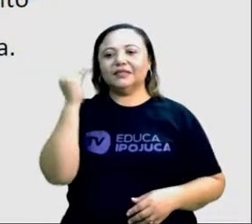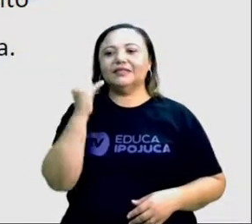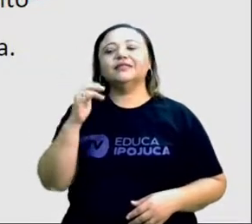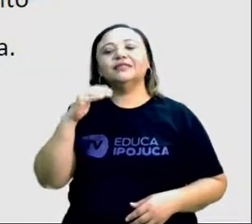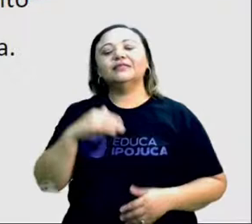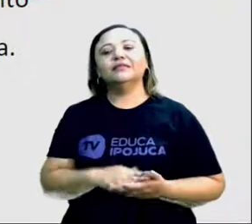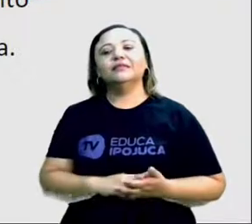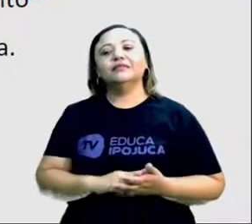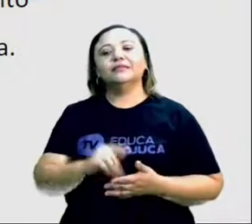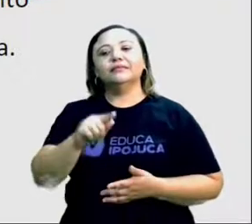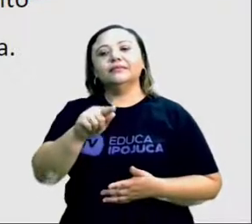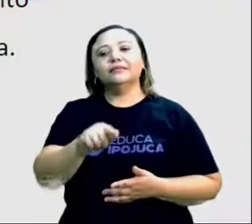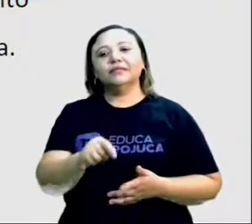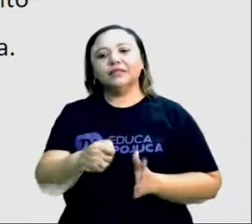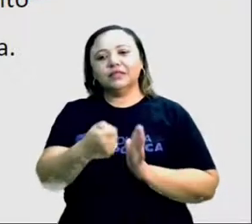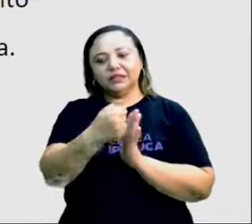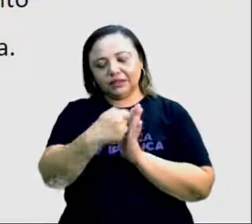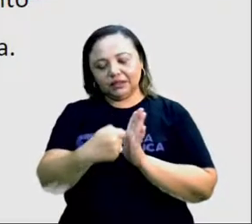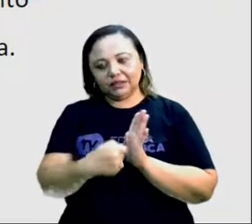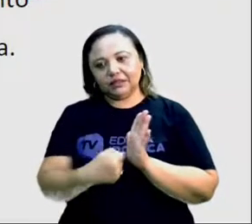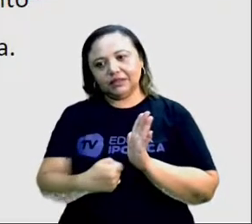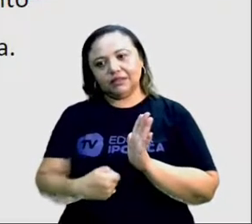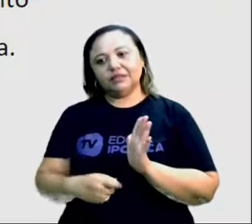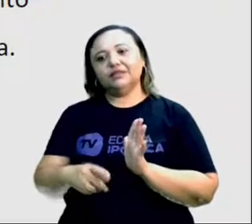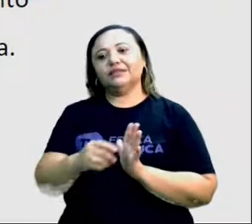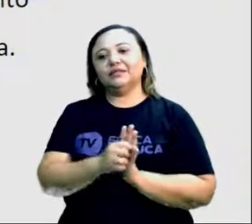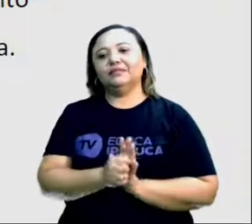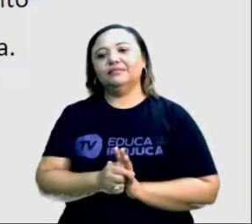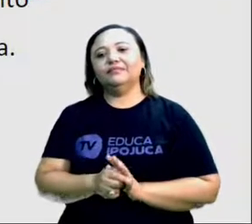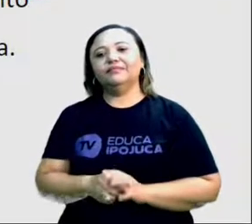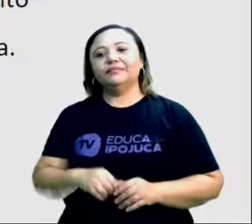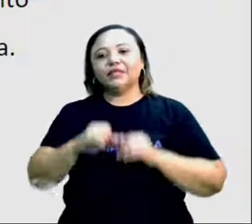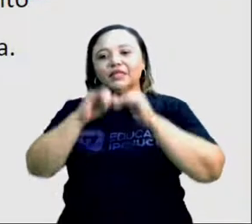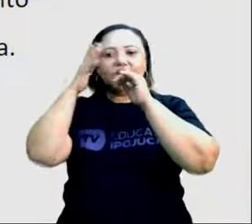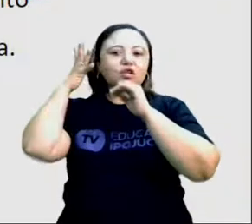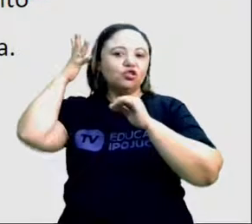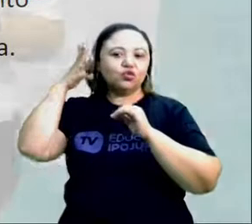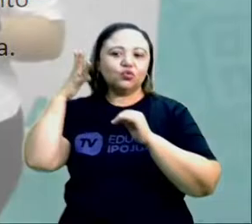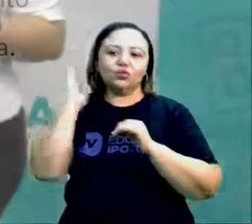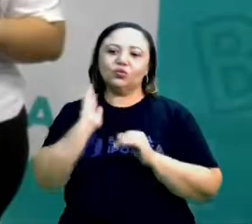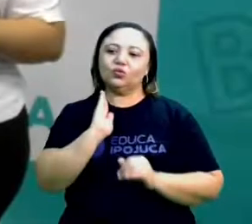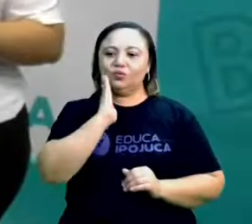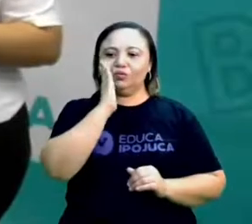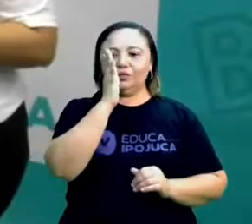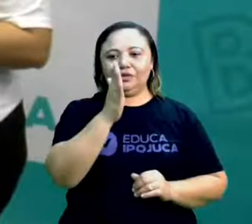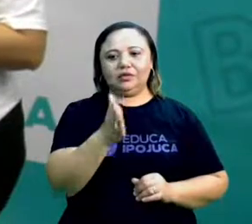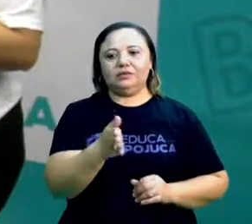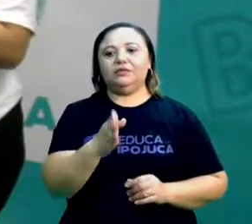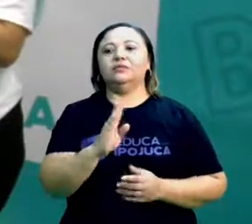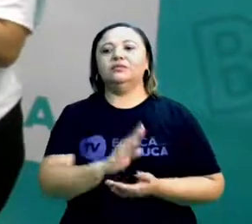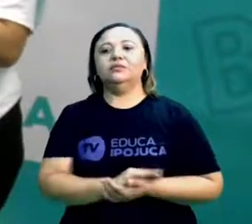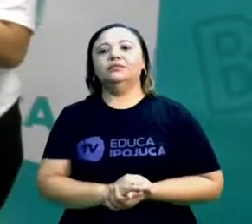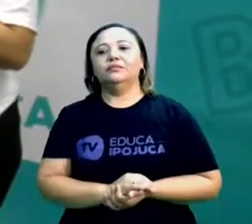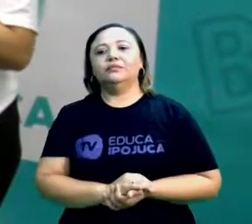pessoa, né, suana e coelho, que foi quem proferiu o discurso direto que a gente acabou de ler.